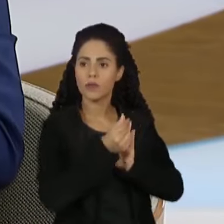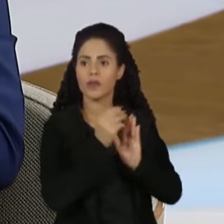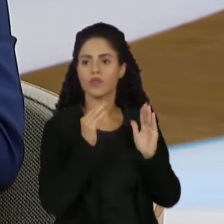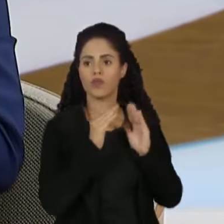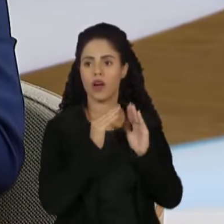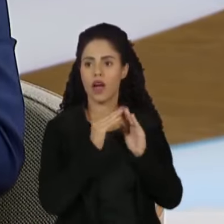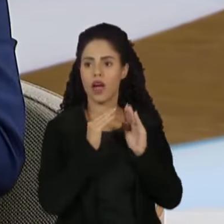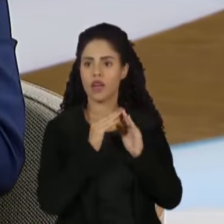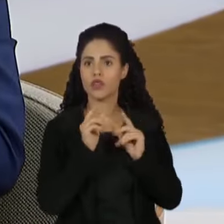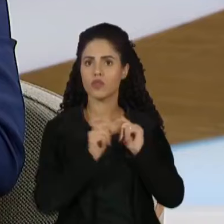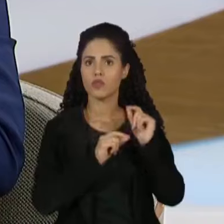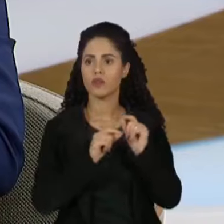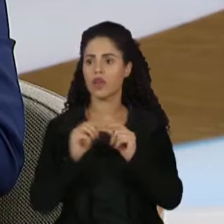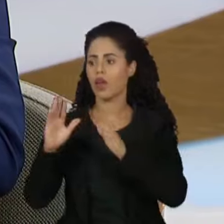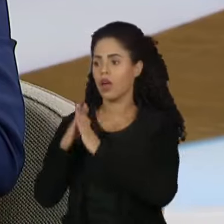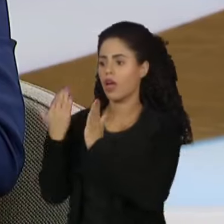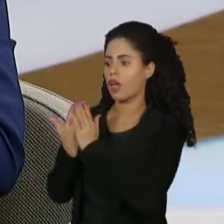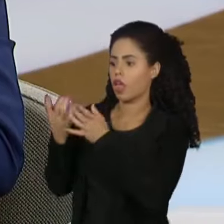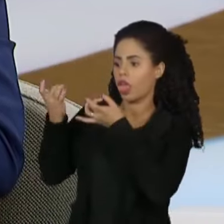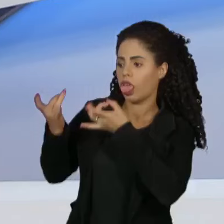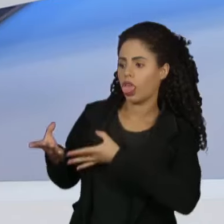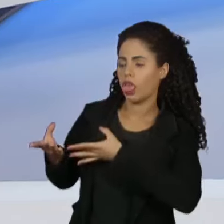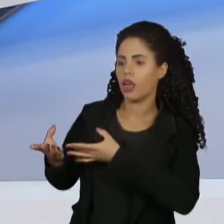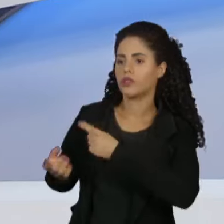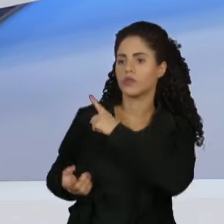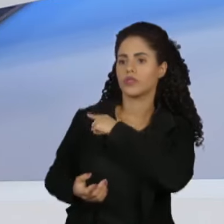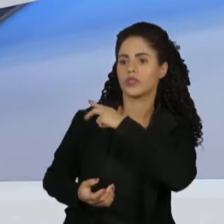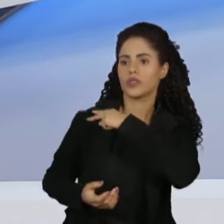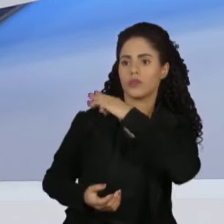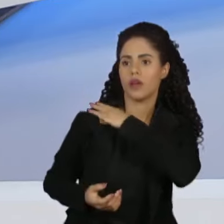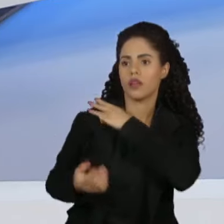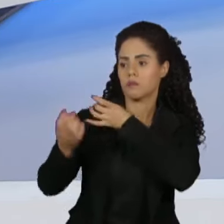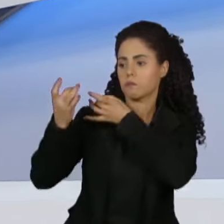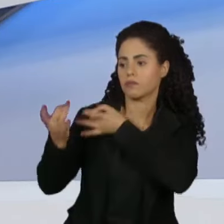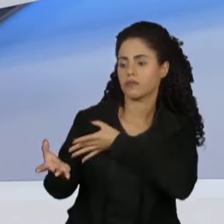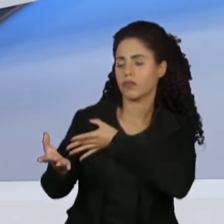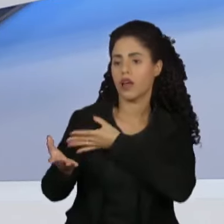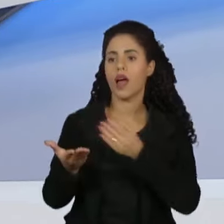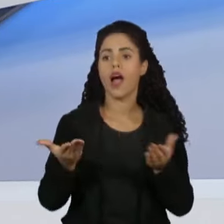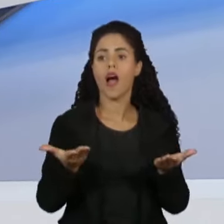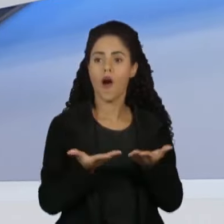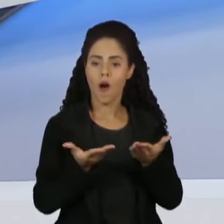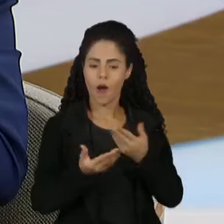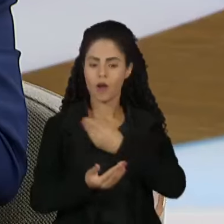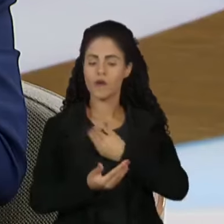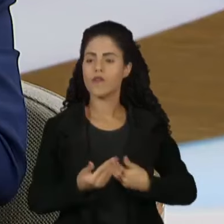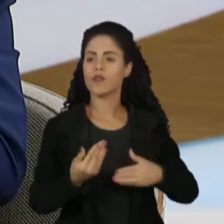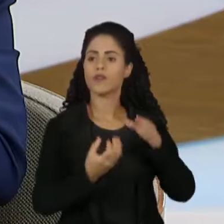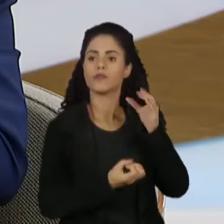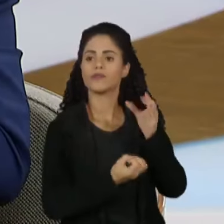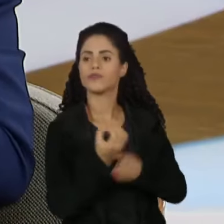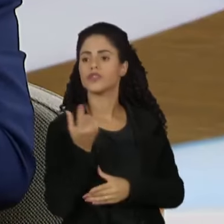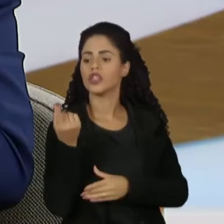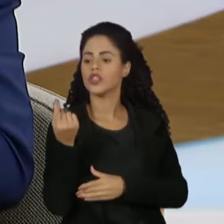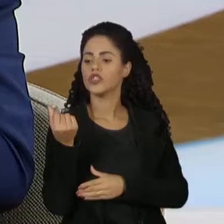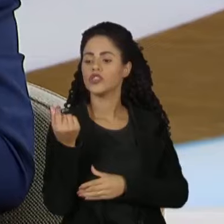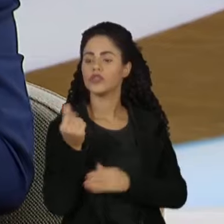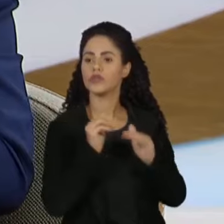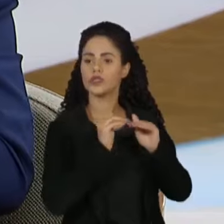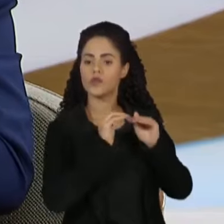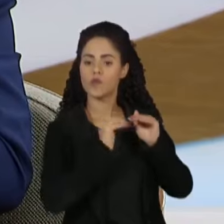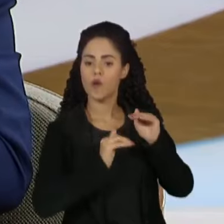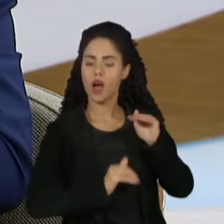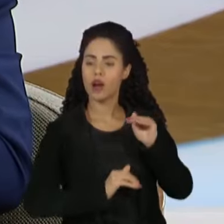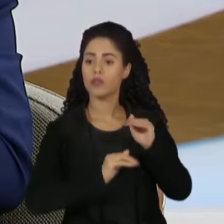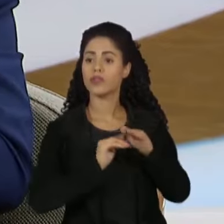para casa, abandonavam os estudos no ensino médio. Então, o governo criou um programa chamado Pé de Meia, que você